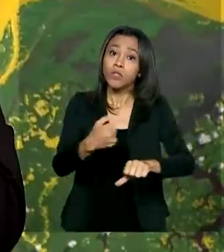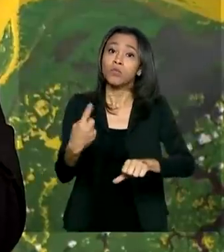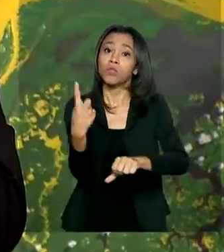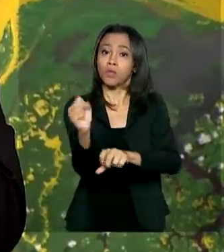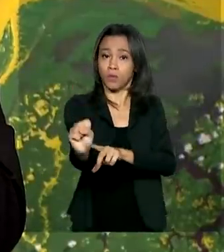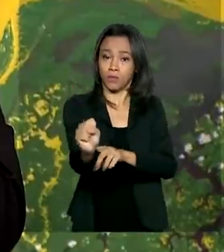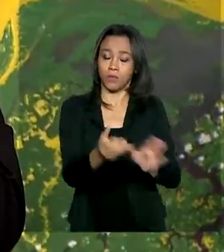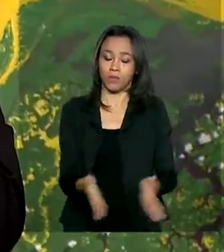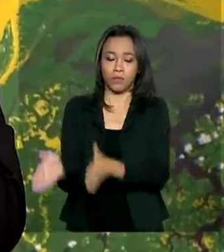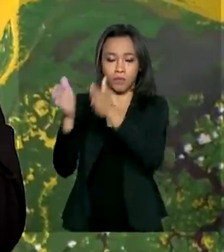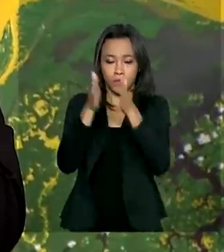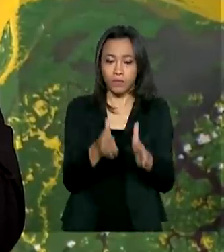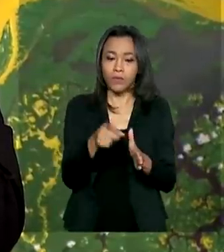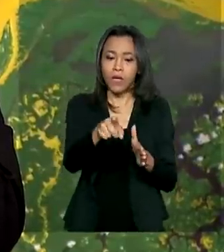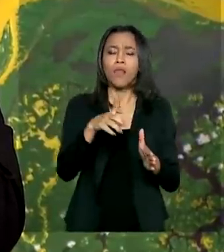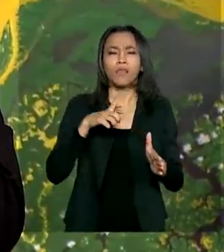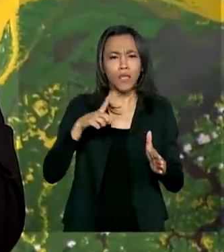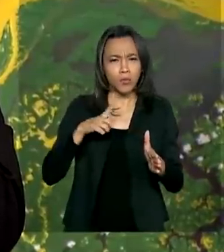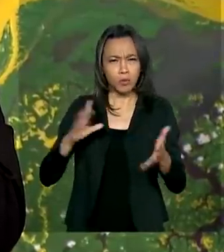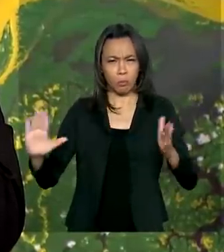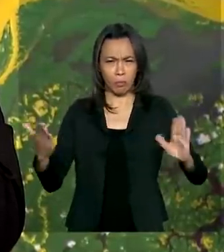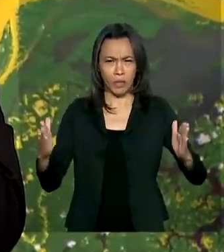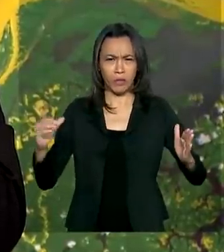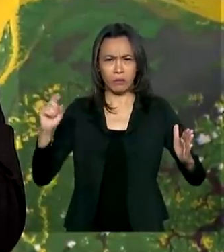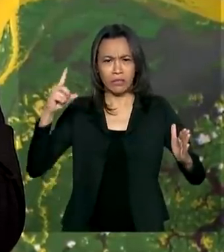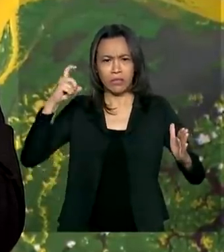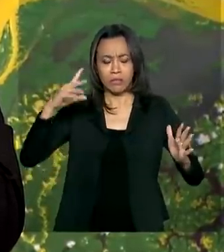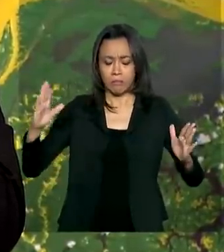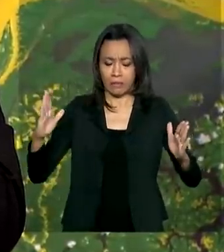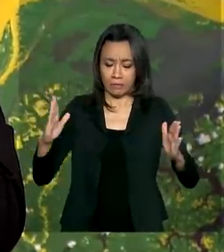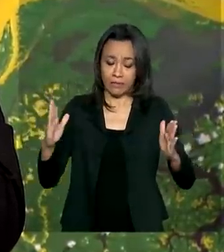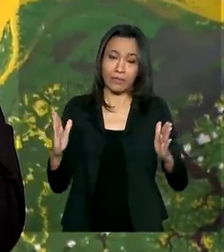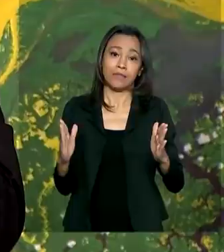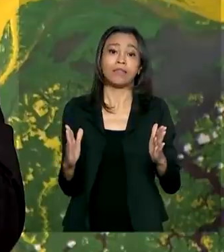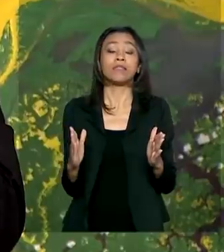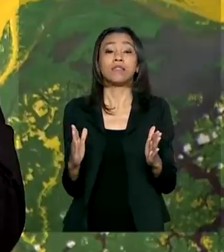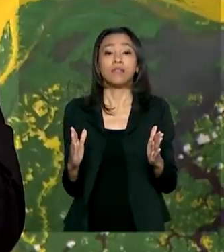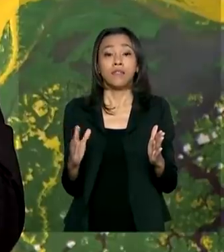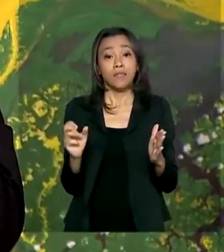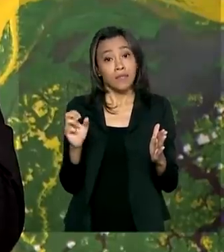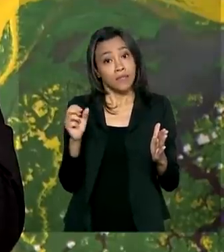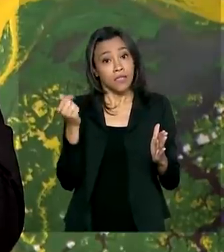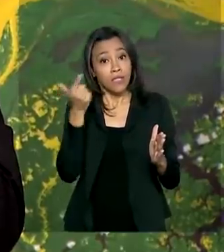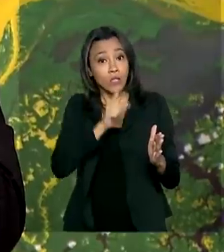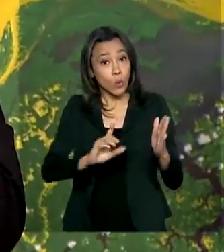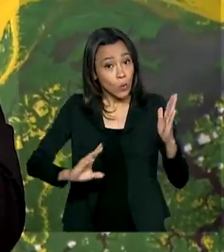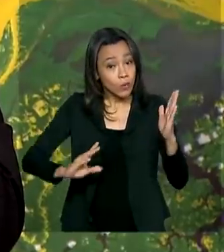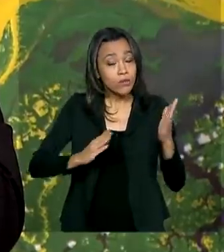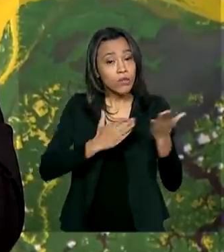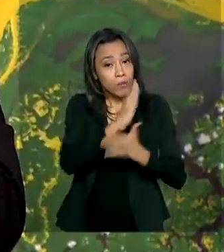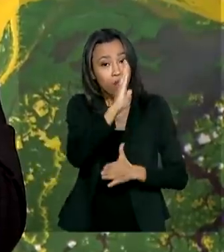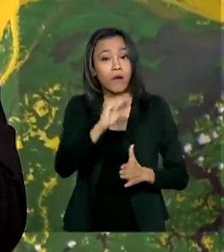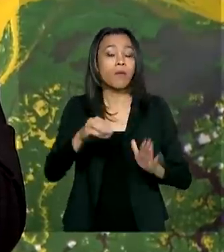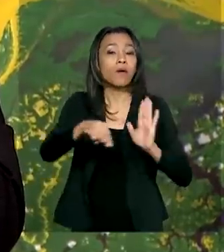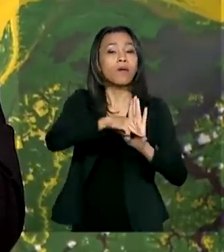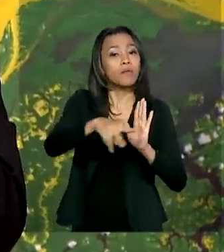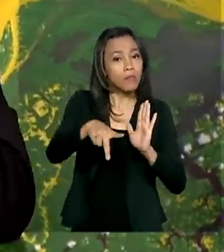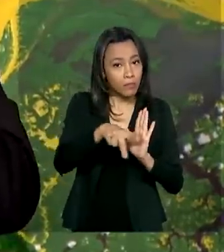conseguimos, nós estamos com o prazo apertado, e chegarmos aí à aprovação do AMP, que